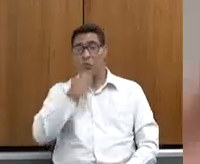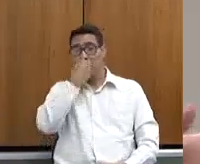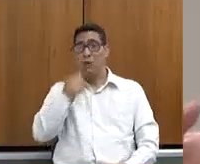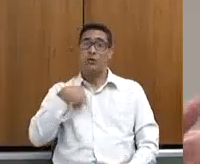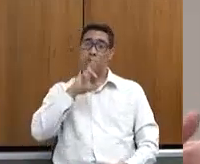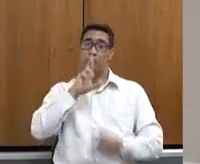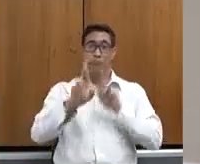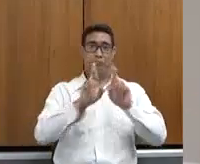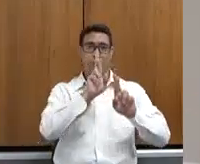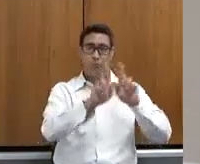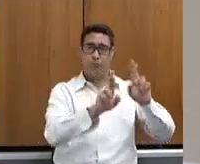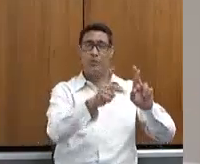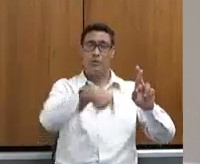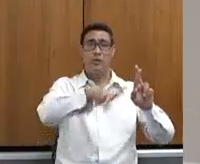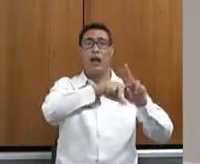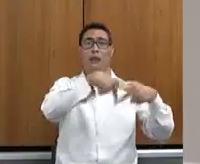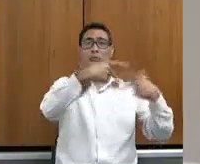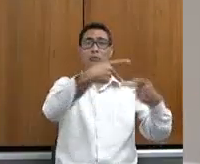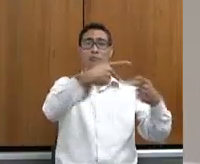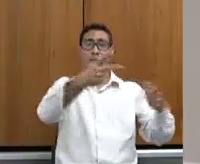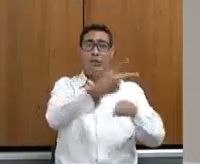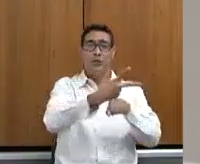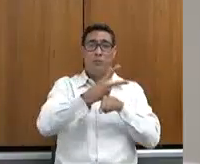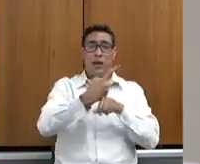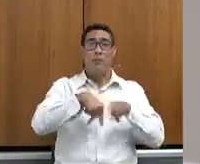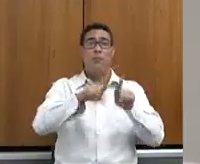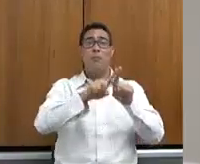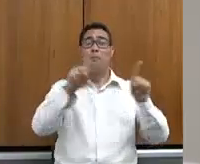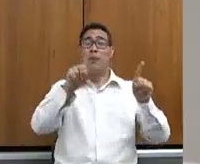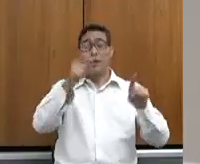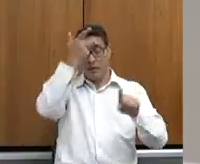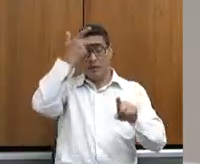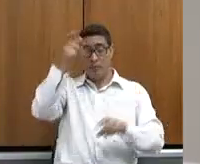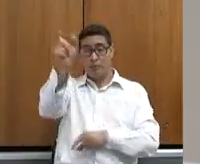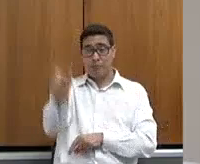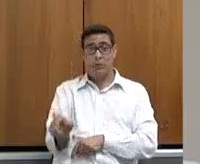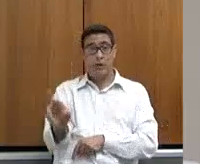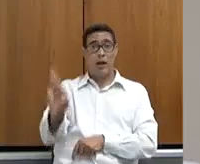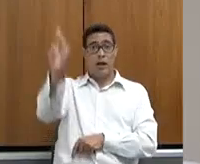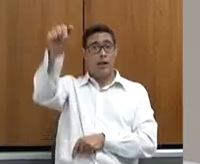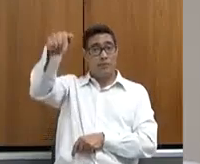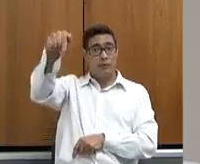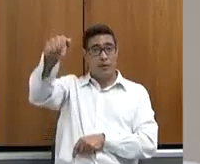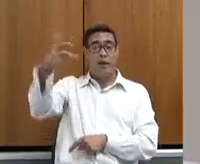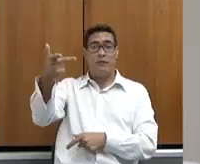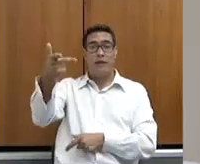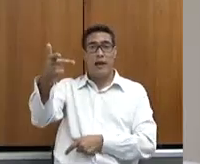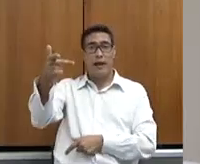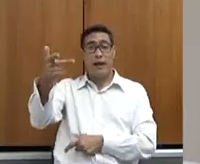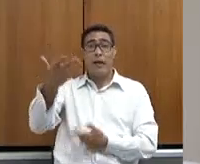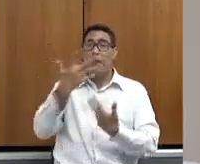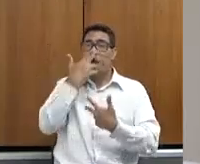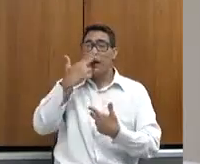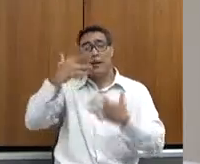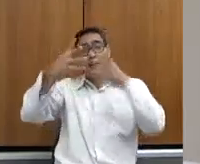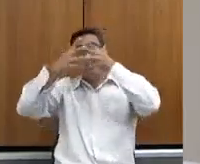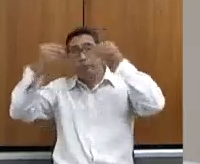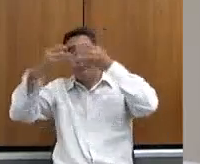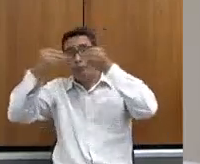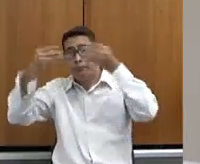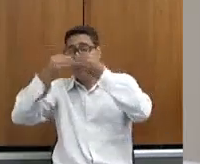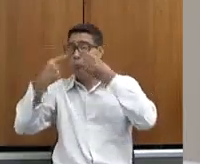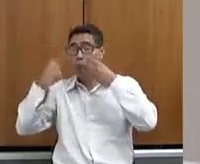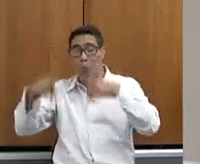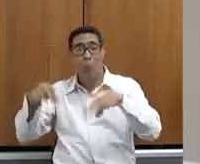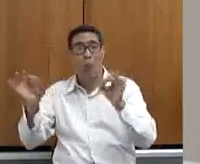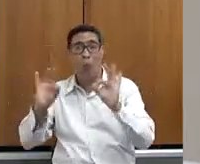trazidos aqui, os prêmios, mas tratar quem faz como aquele ser invisível, que não tem uma política de valorização. É isso que